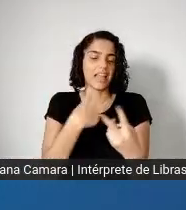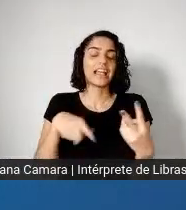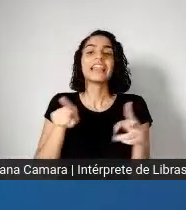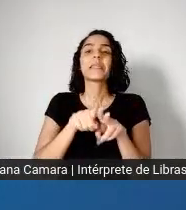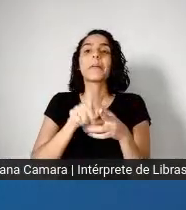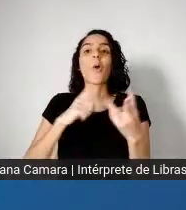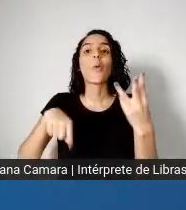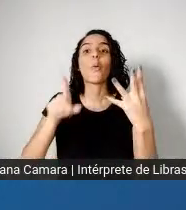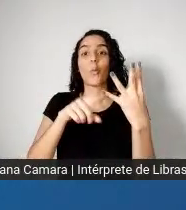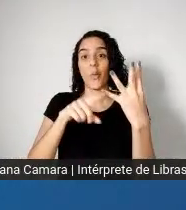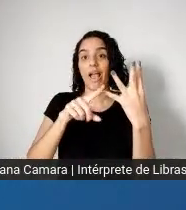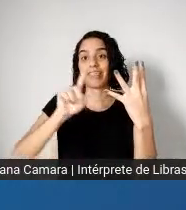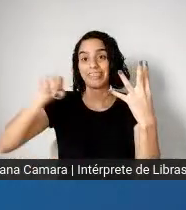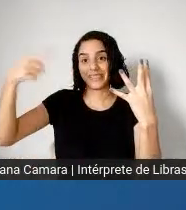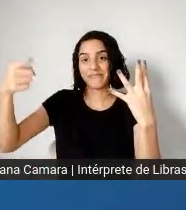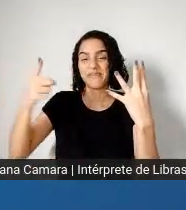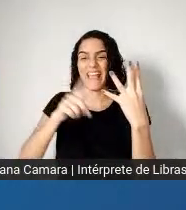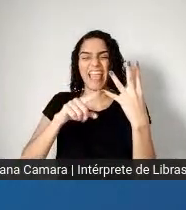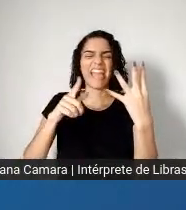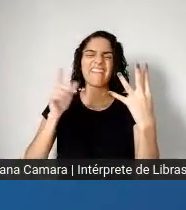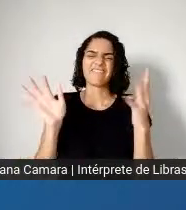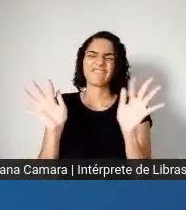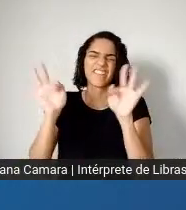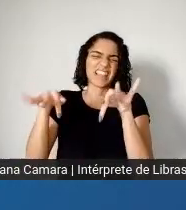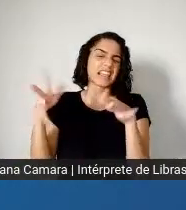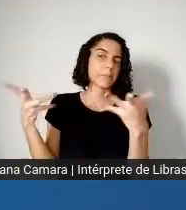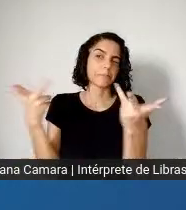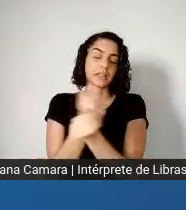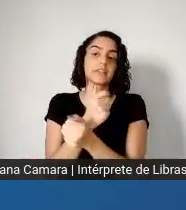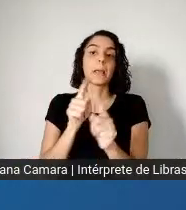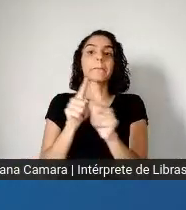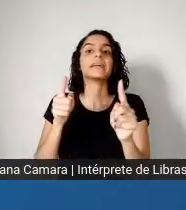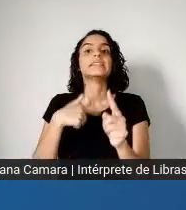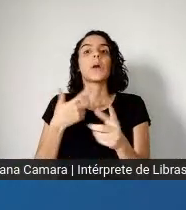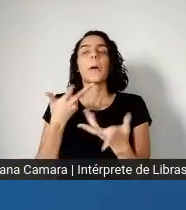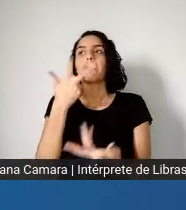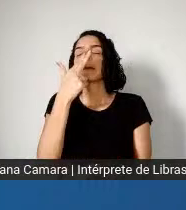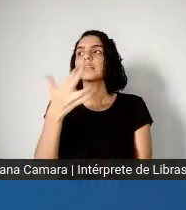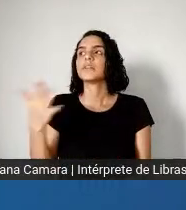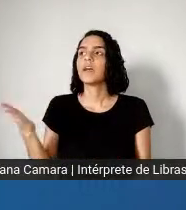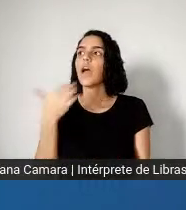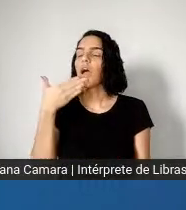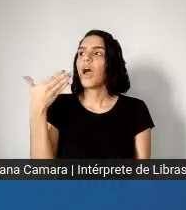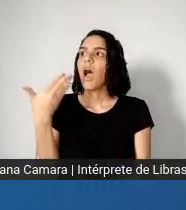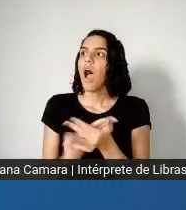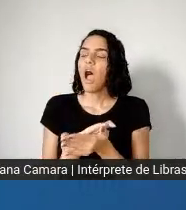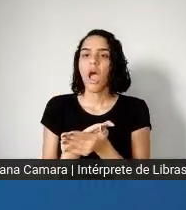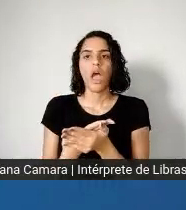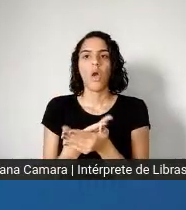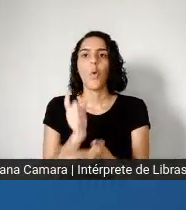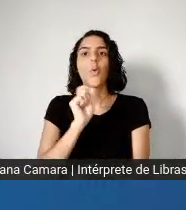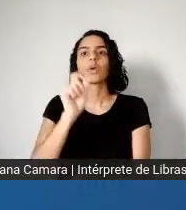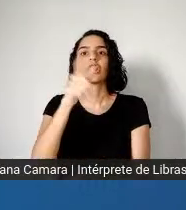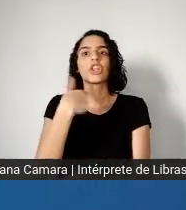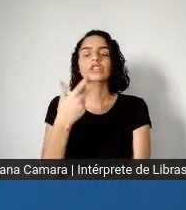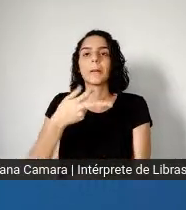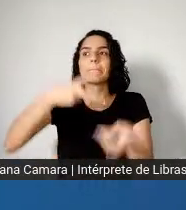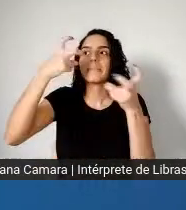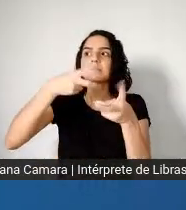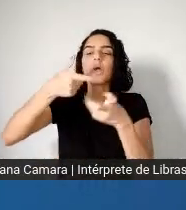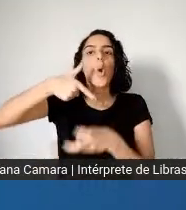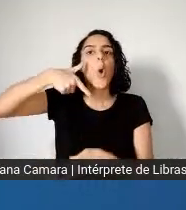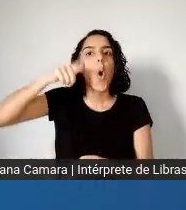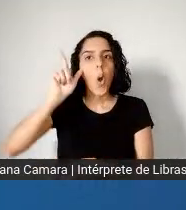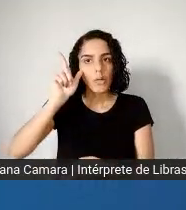Mas eu confesso que, impactado e revoltado com o que a nação assistiu perplexa ontem, no dia da independência,